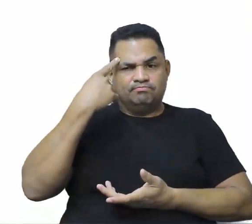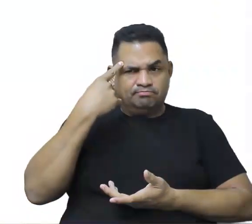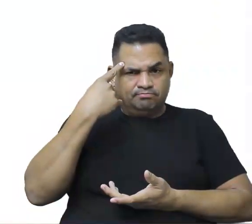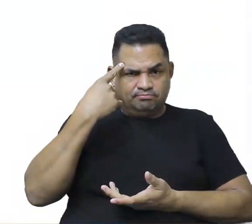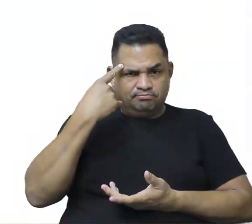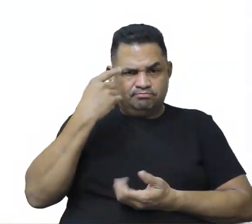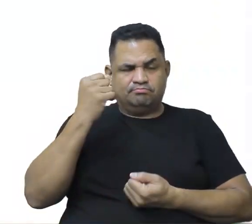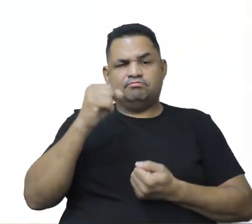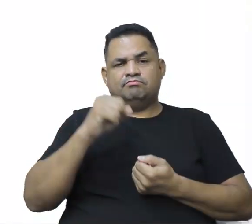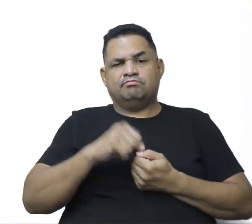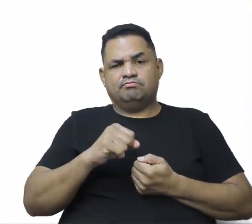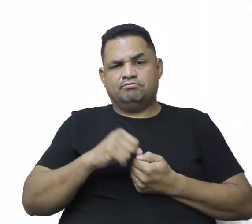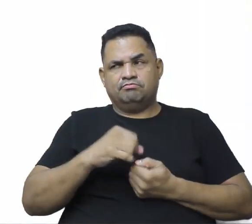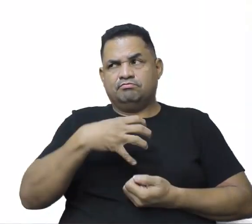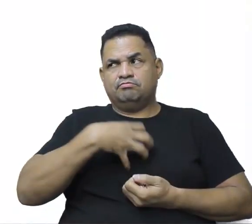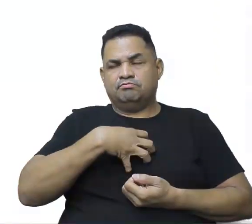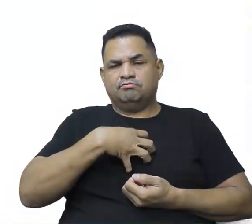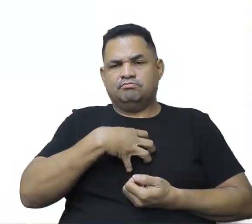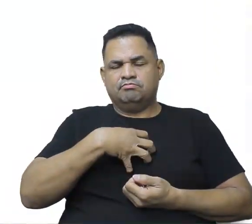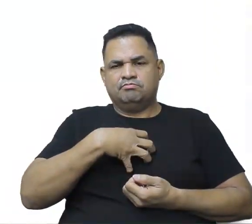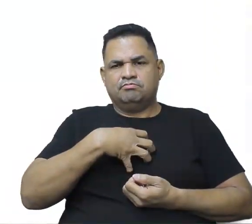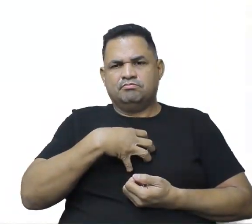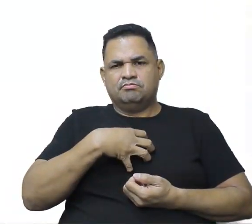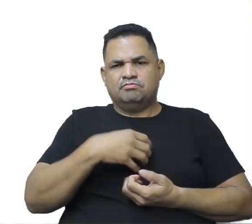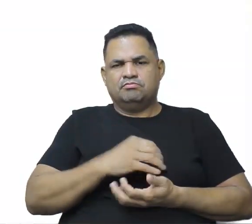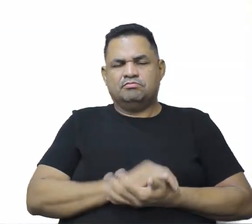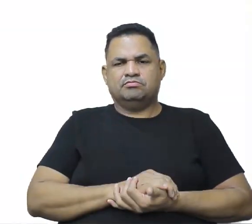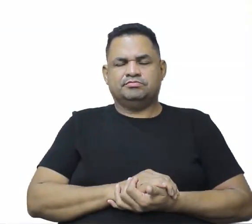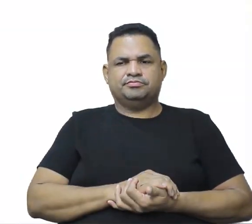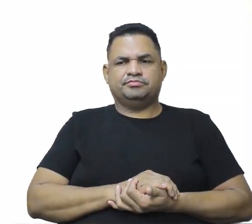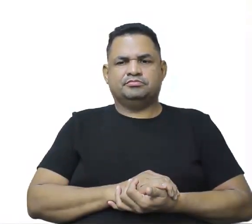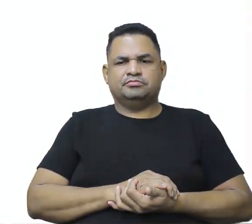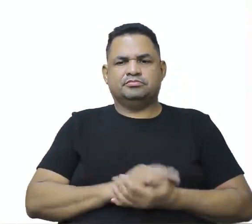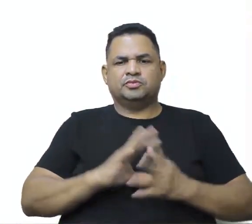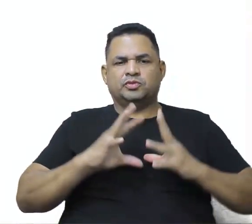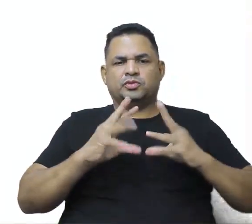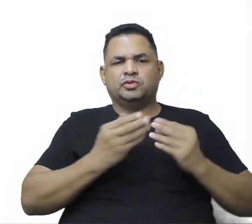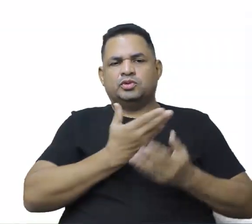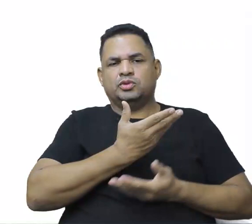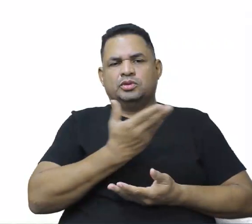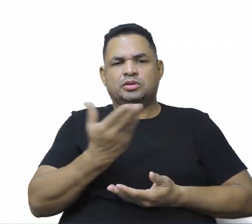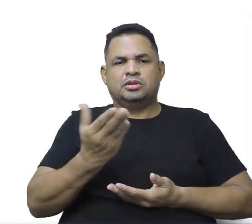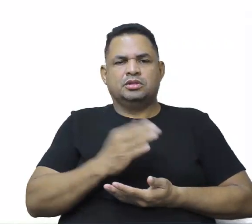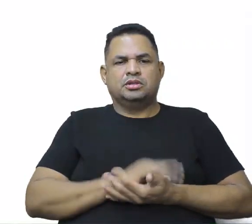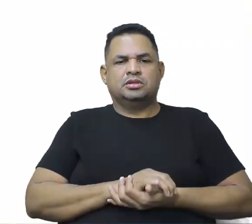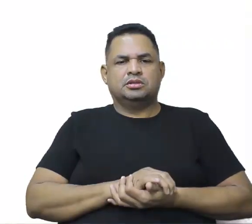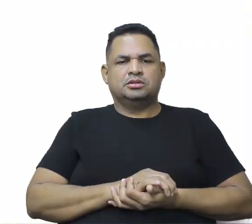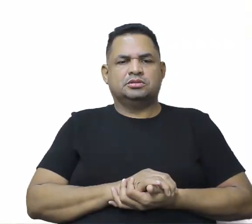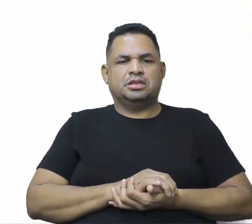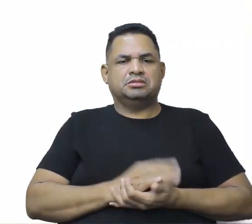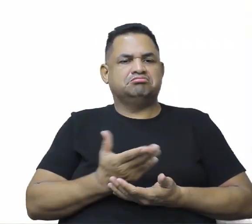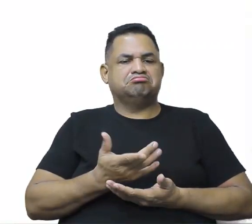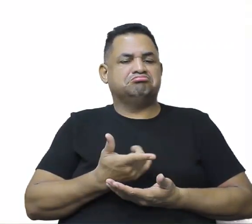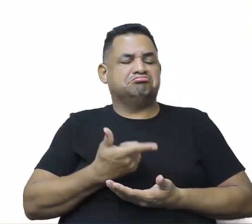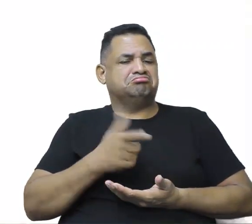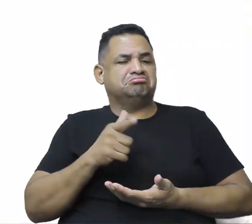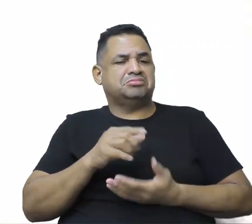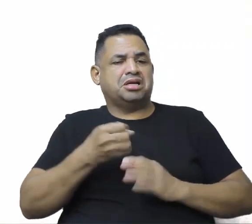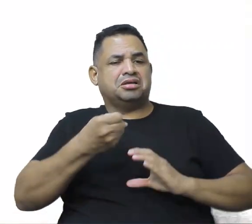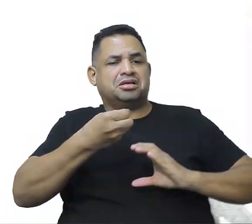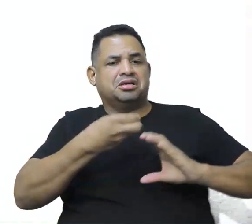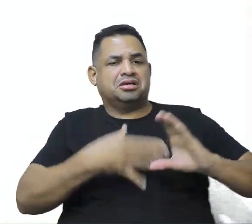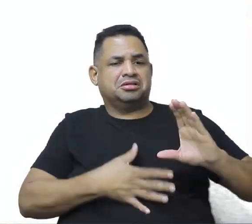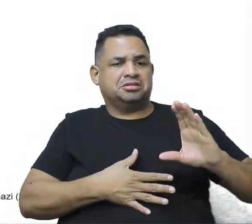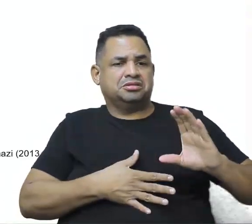de agir e de sentir, né? Aqui está todo mundo descaracterizado, inclusive nessa